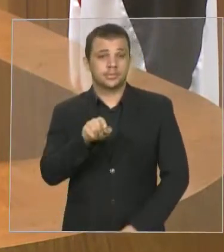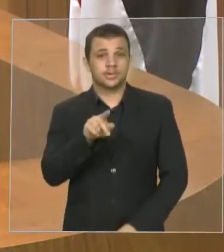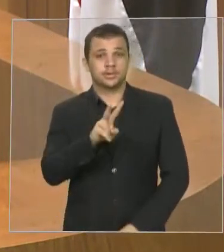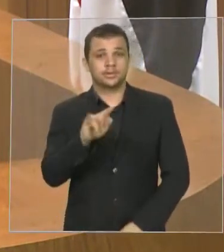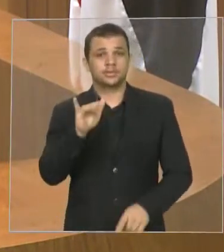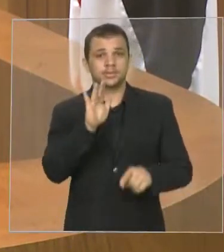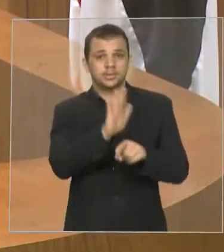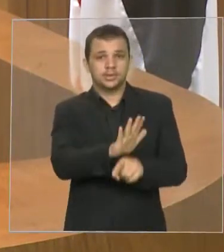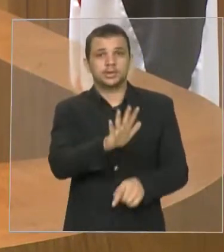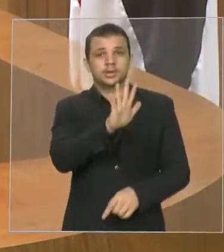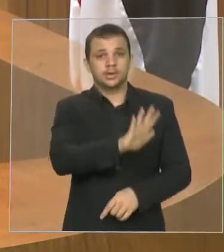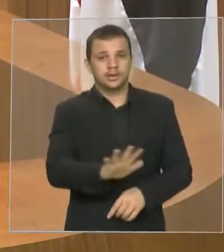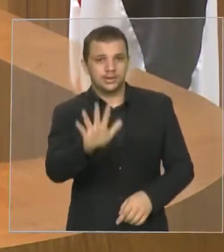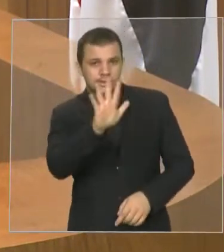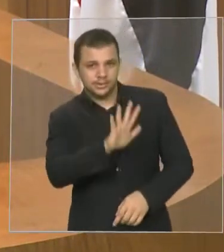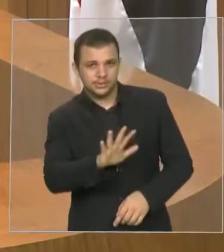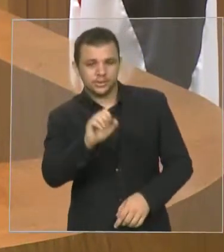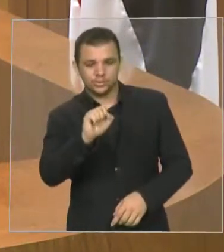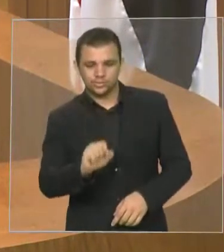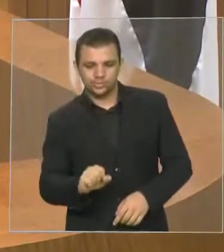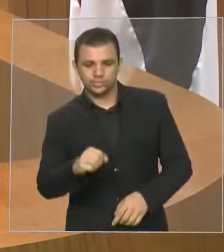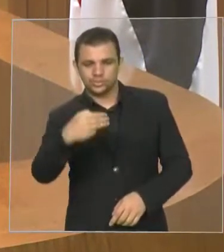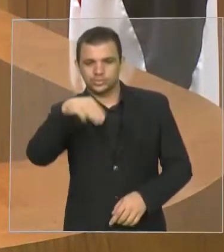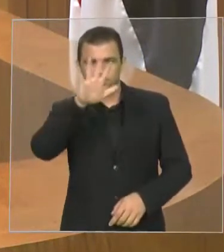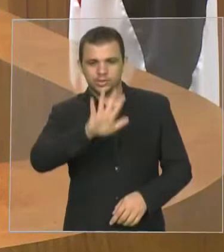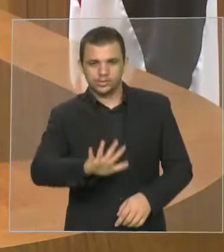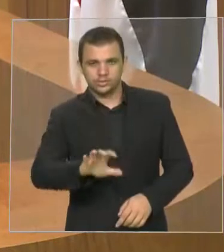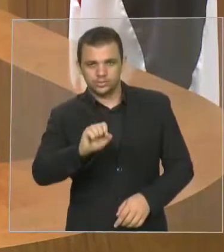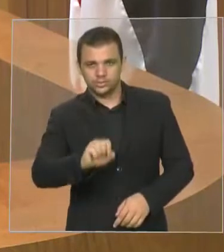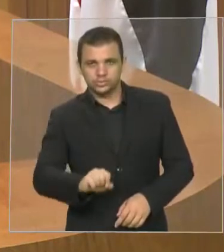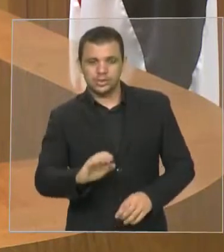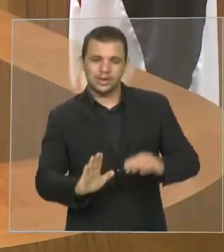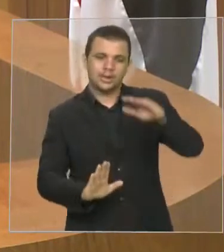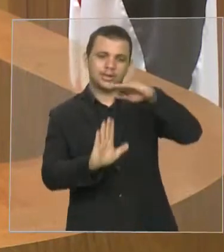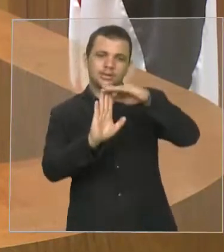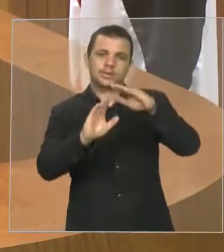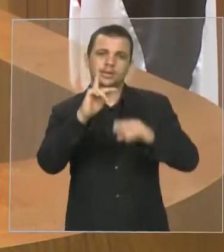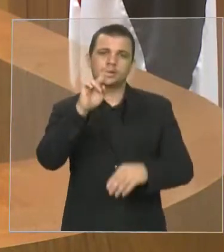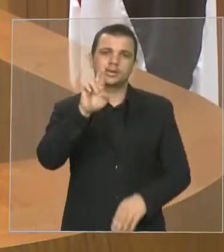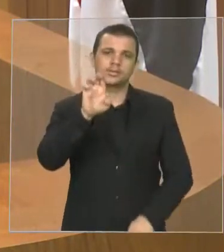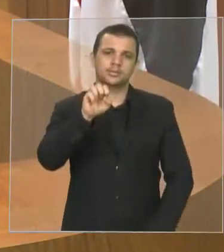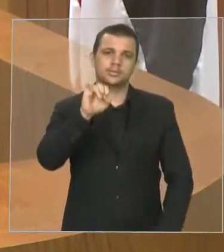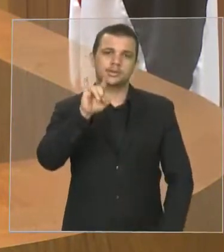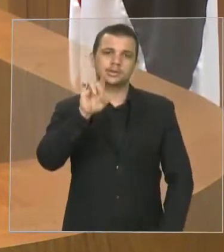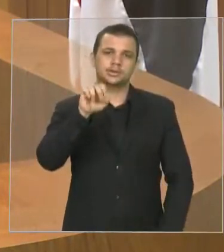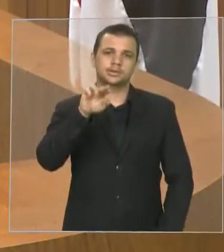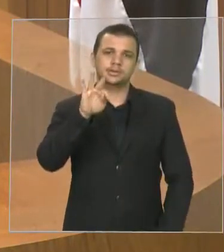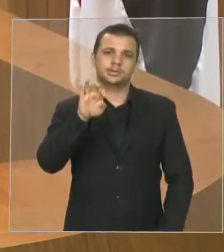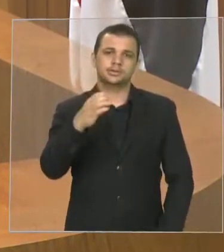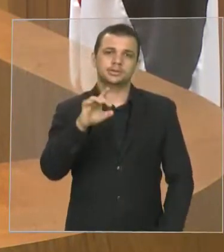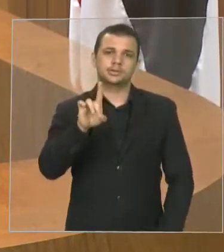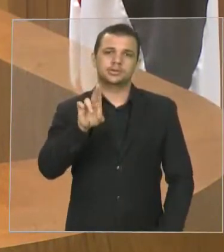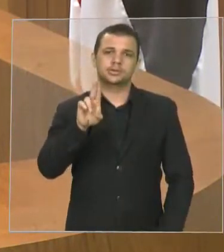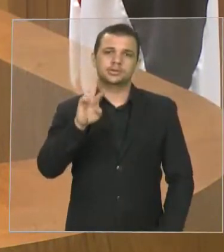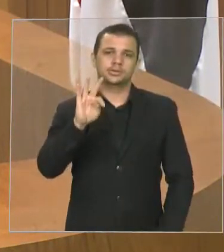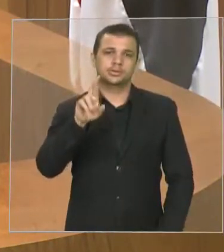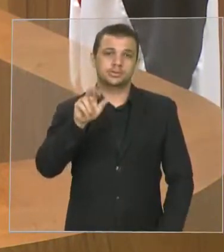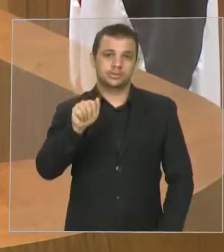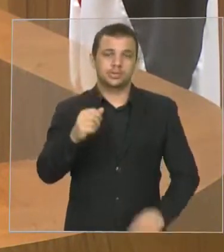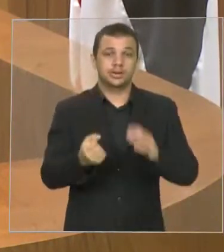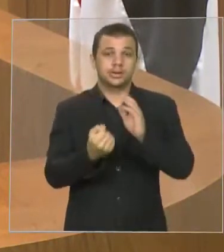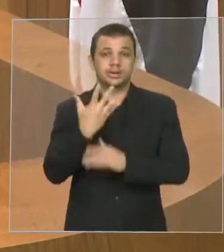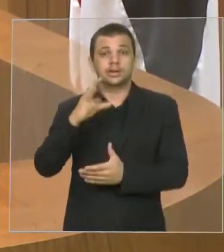do Maraéu a Presidente Dutra. Vai ser colocado, está sendo colocado no 3º Batalhão da Polícia Militar. Quero também